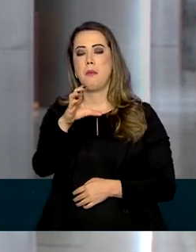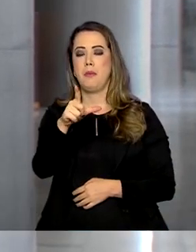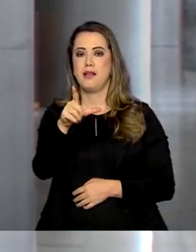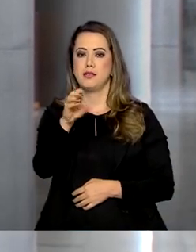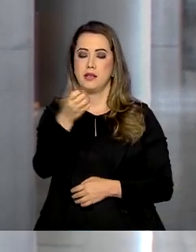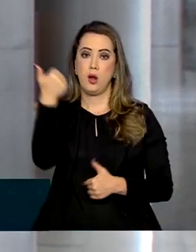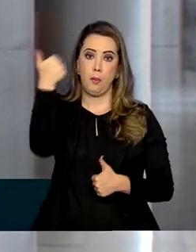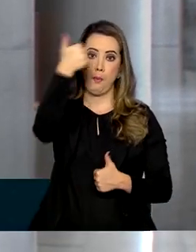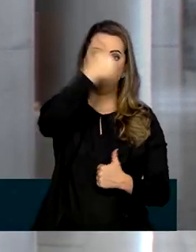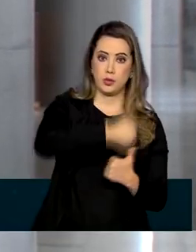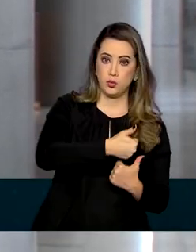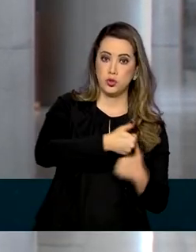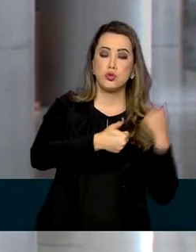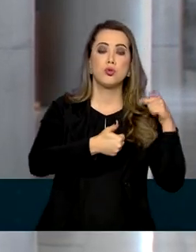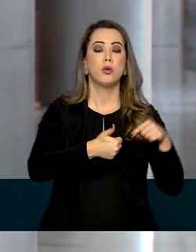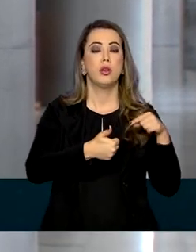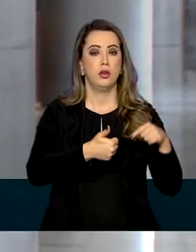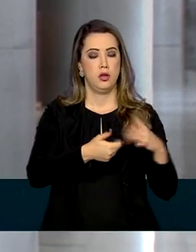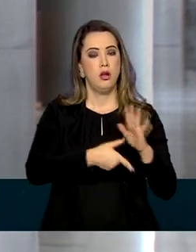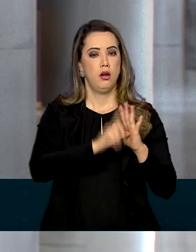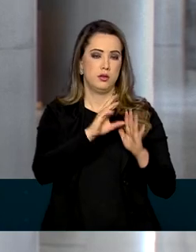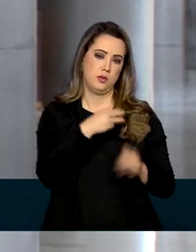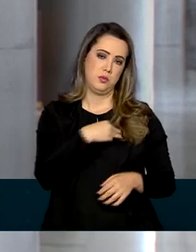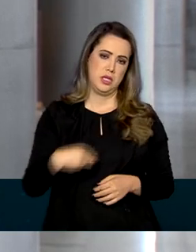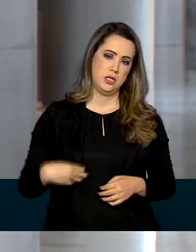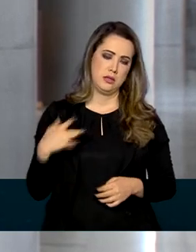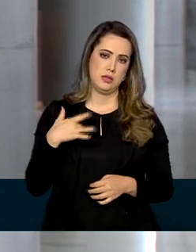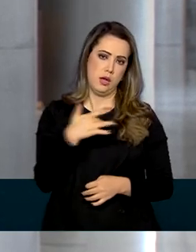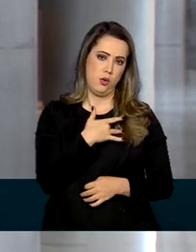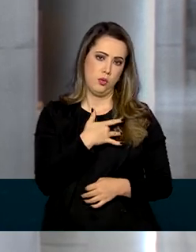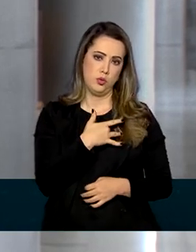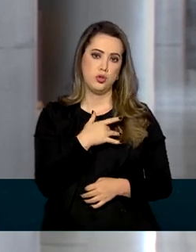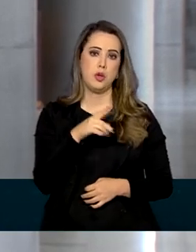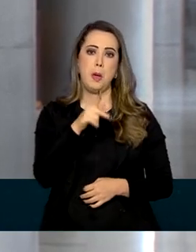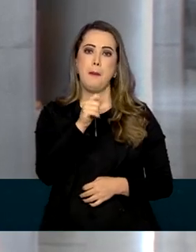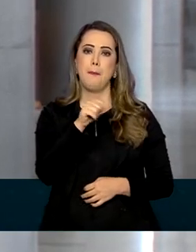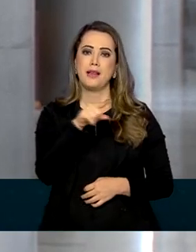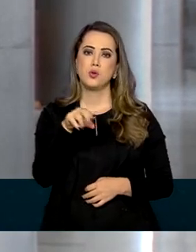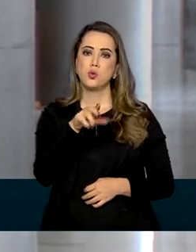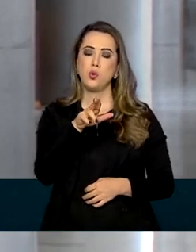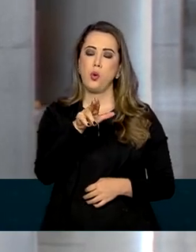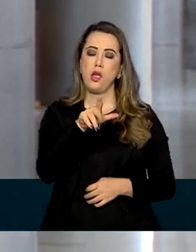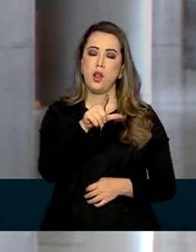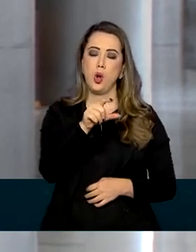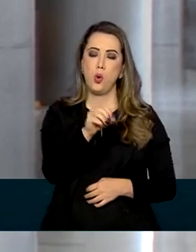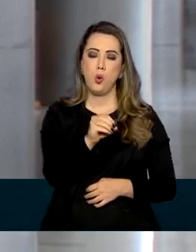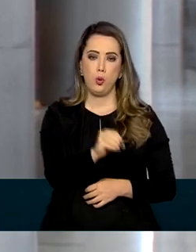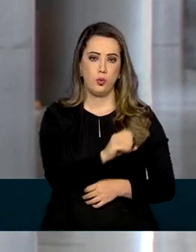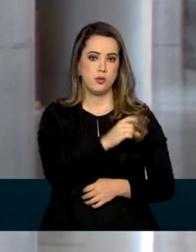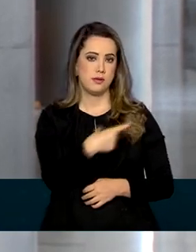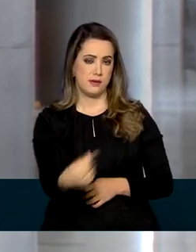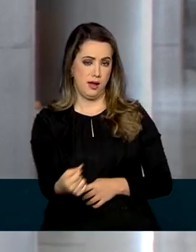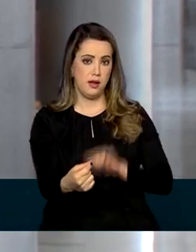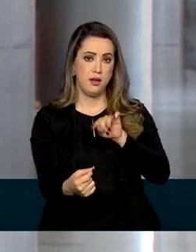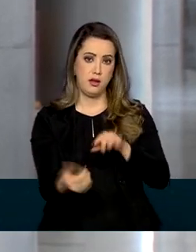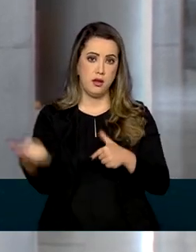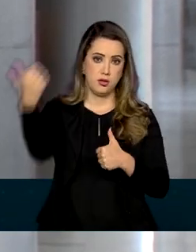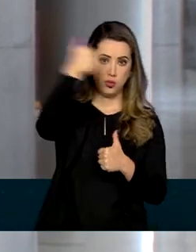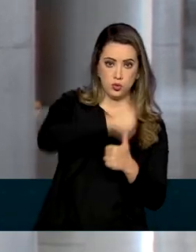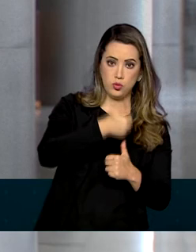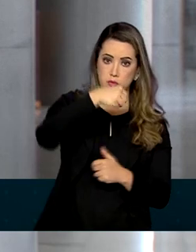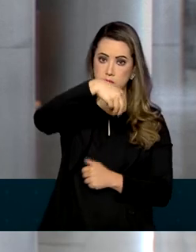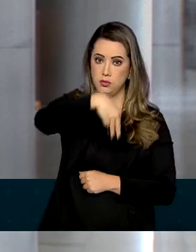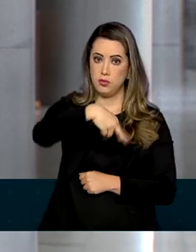Eduardo Pazuello que ficou nos últimos meses à frente da pasta. A indicação do cardiologista deve ser publicada ainda hoje em uma